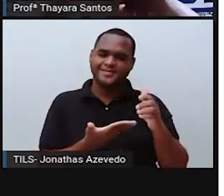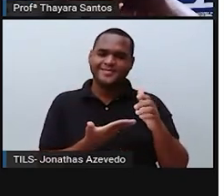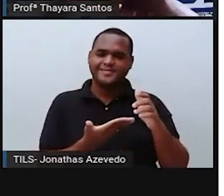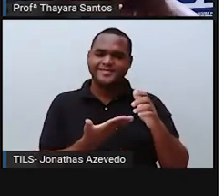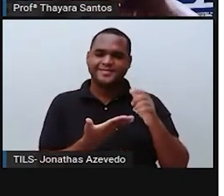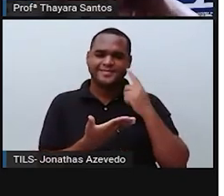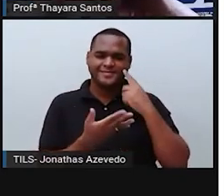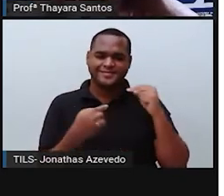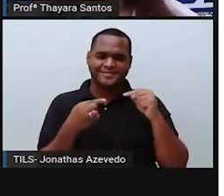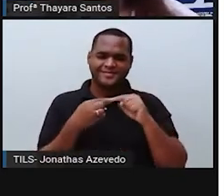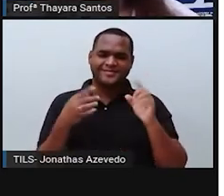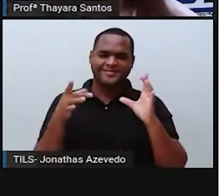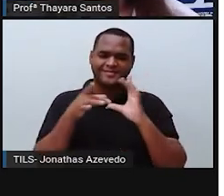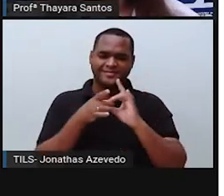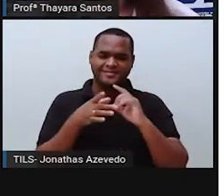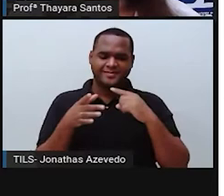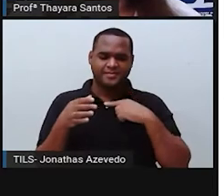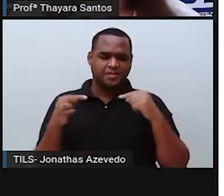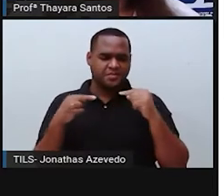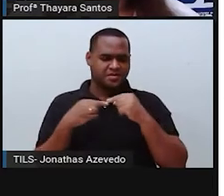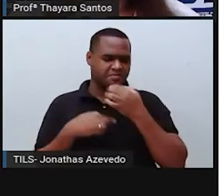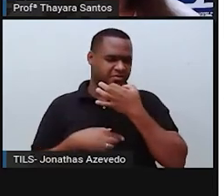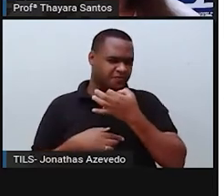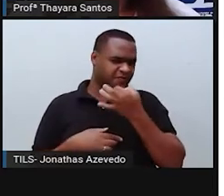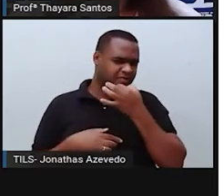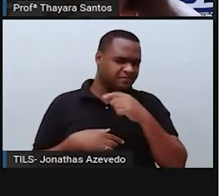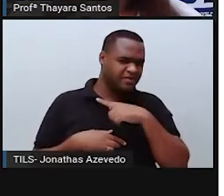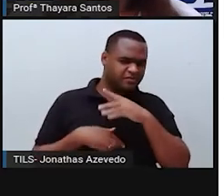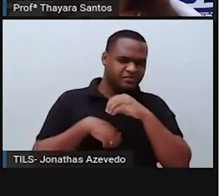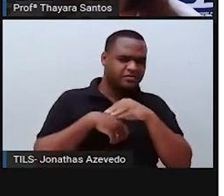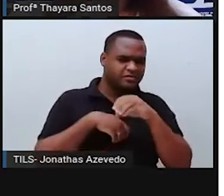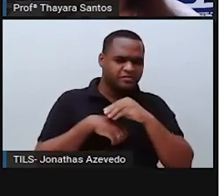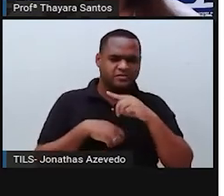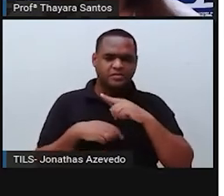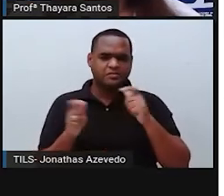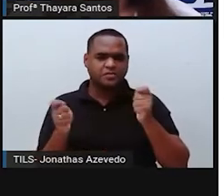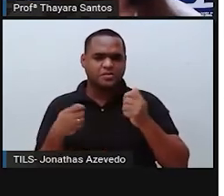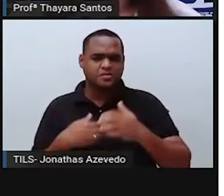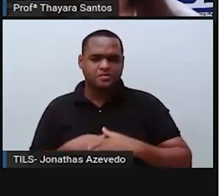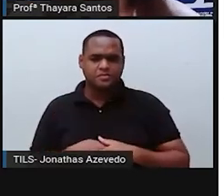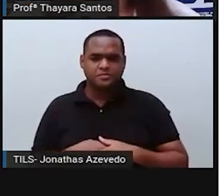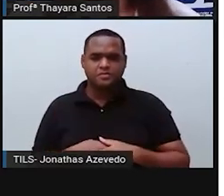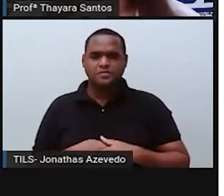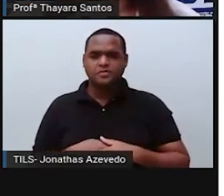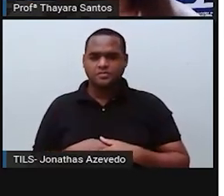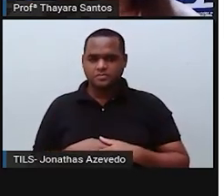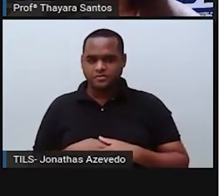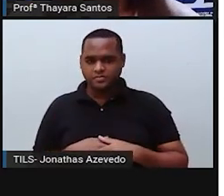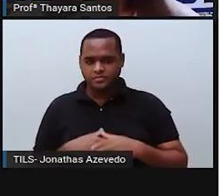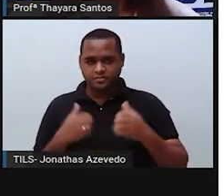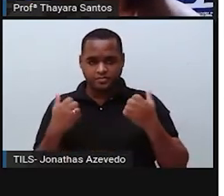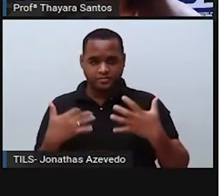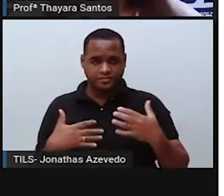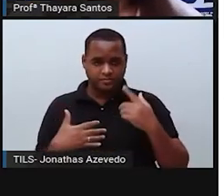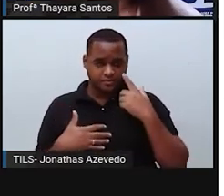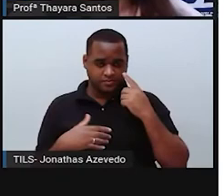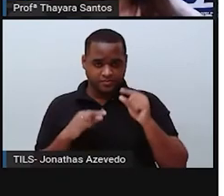Será que isso tem alguma coisa? Será que tem alguma dica aí nessa história? E na verdade tem sim.